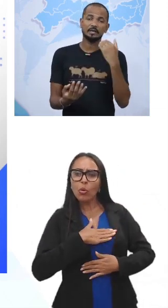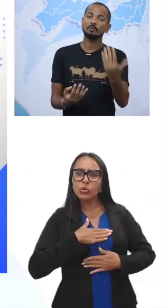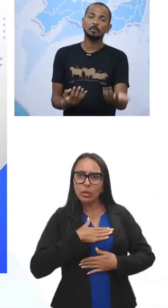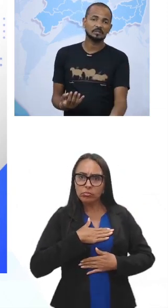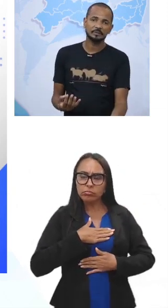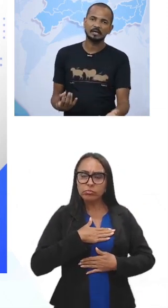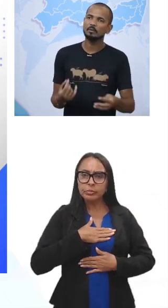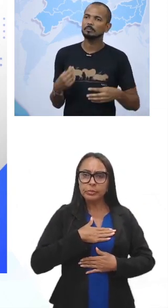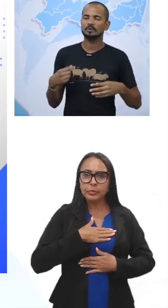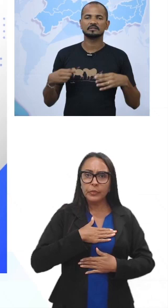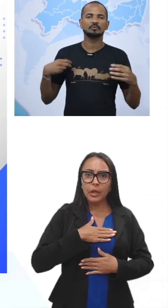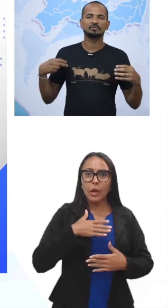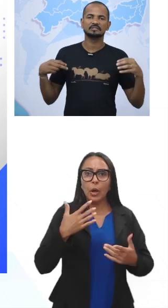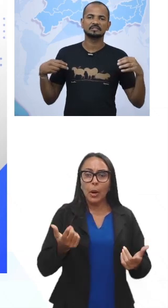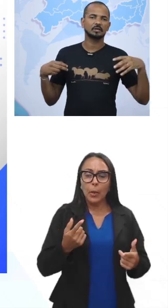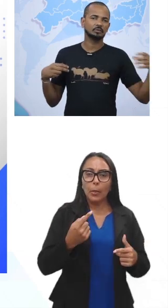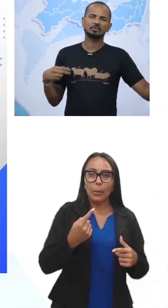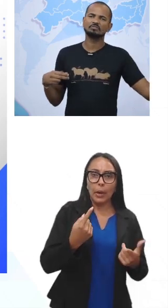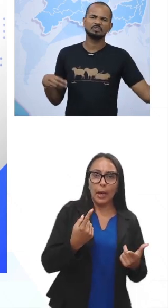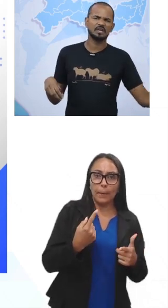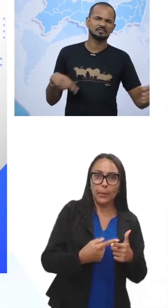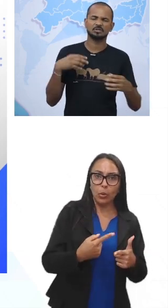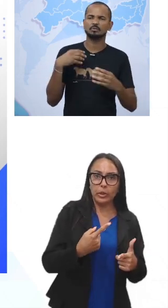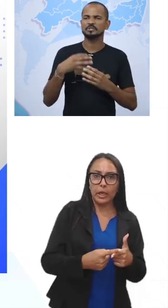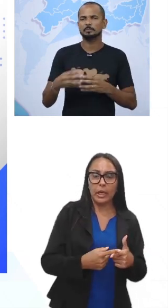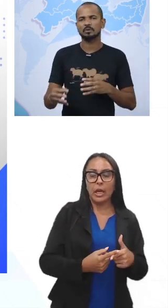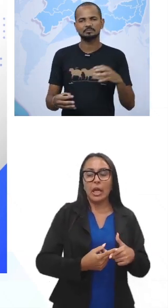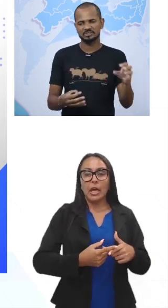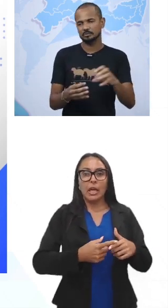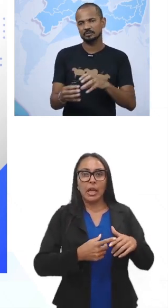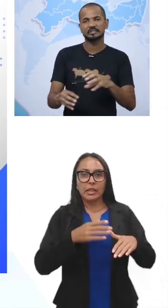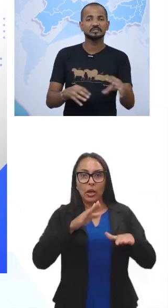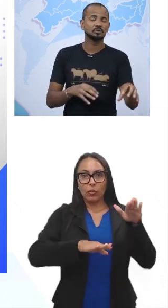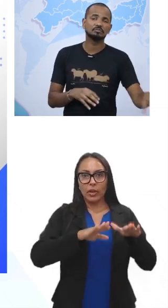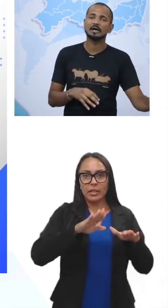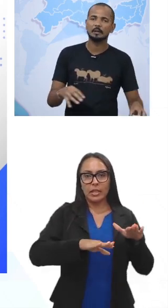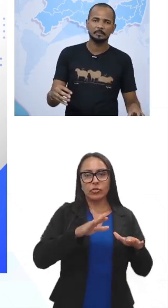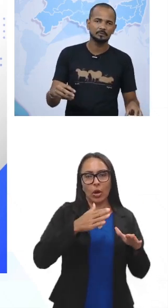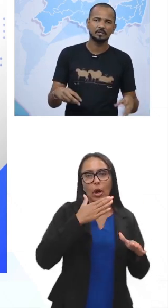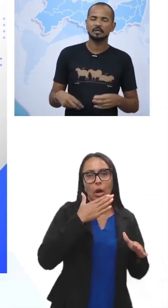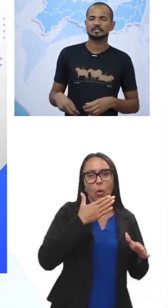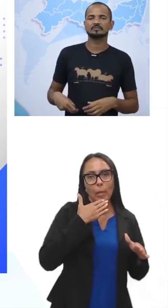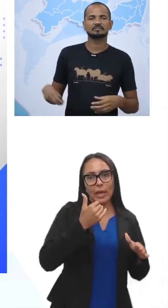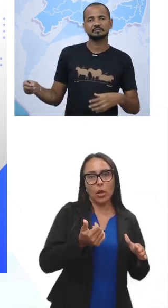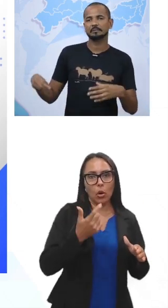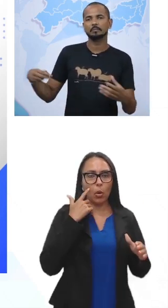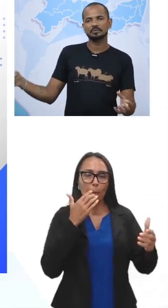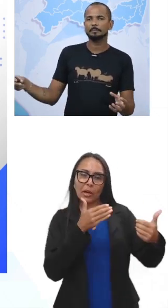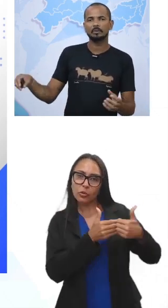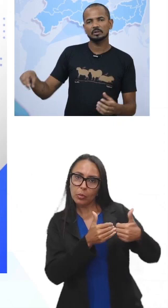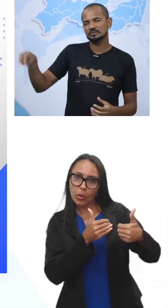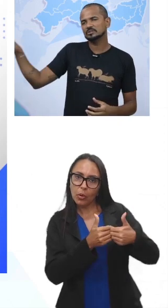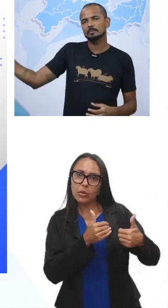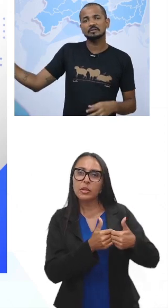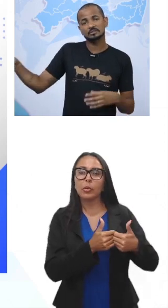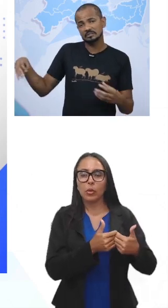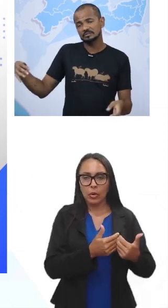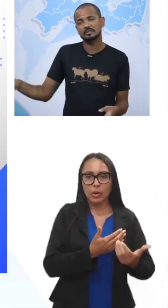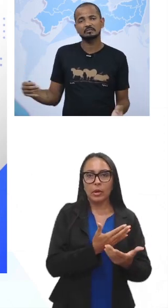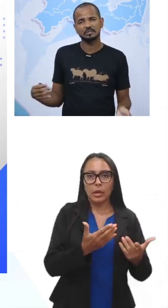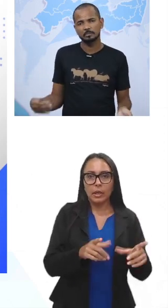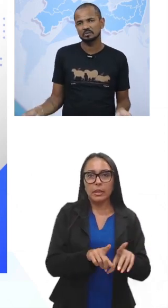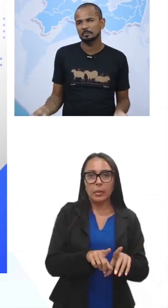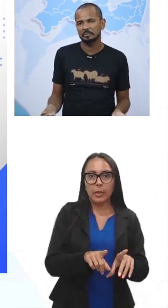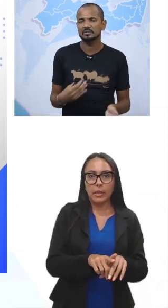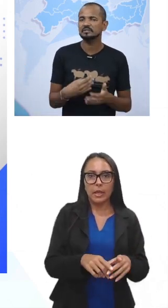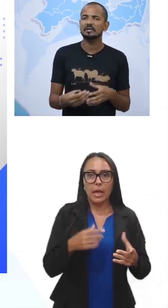porque é comportamental, porque talvez, seja algo que convença, seja algo mais próprio, seja algo que resolva rápido, então, você vai vender bolo de pote, no seu bairro, só tem você